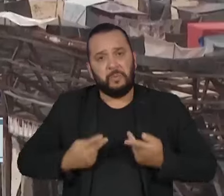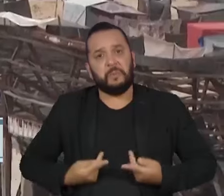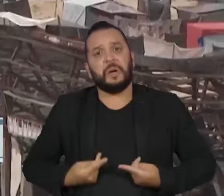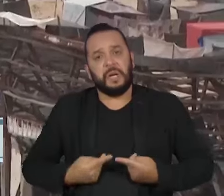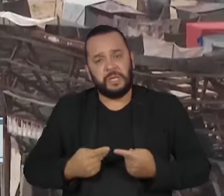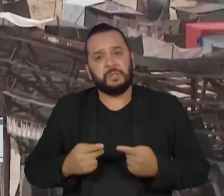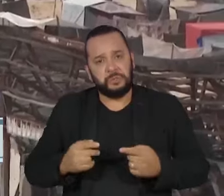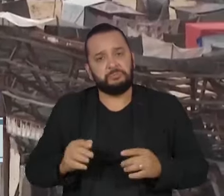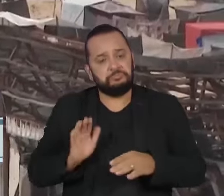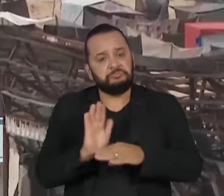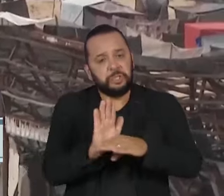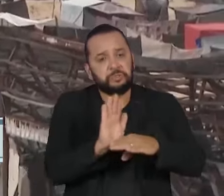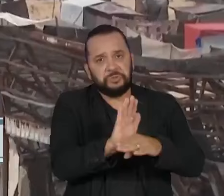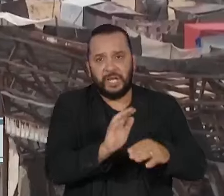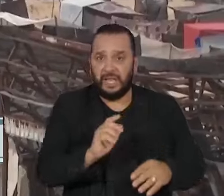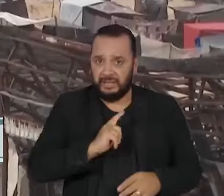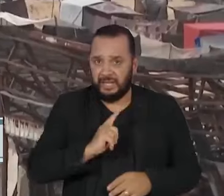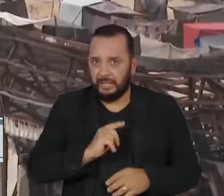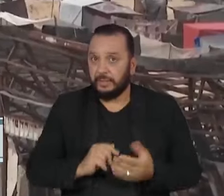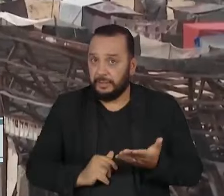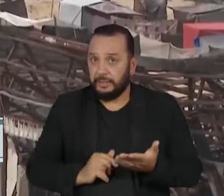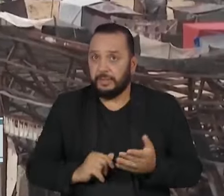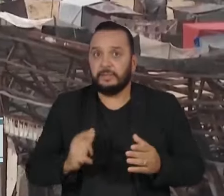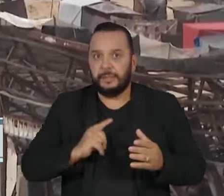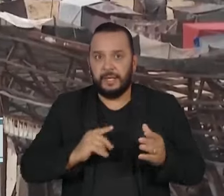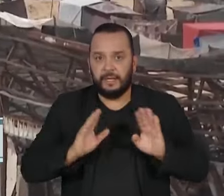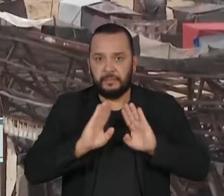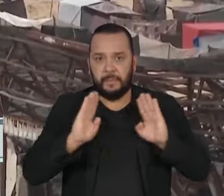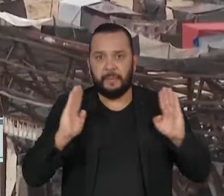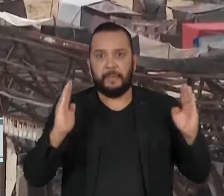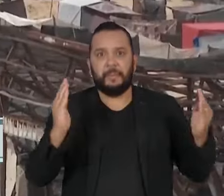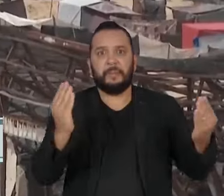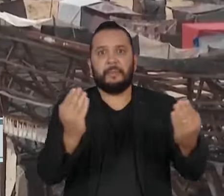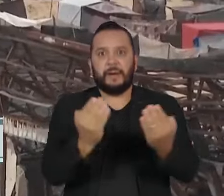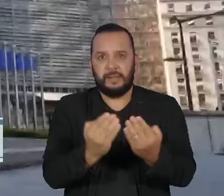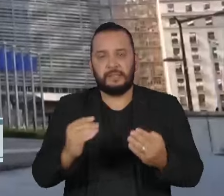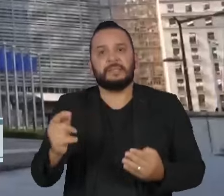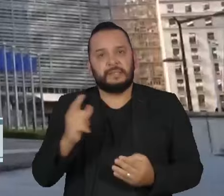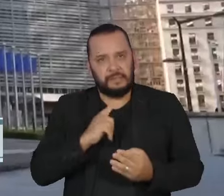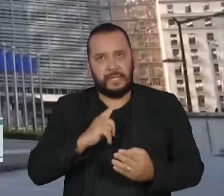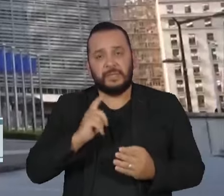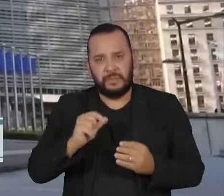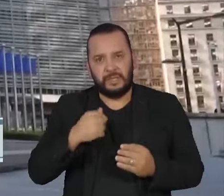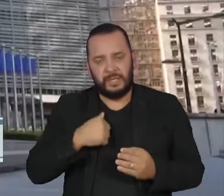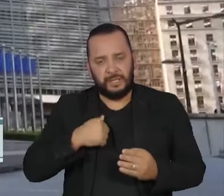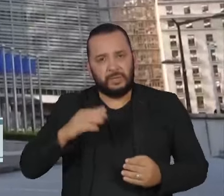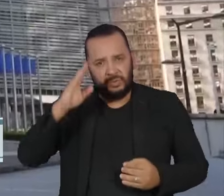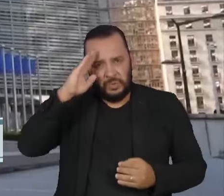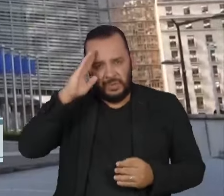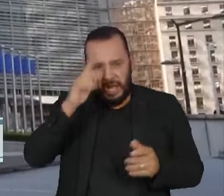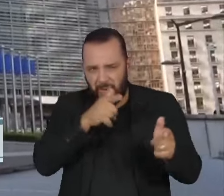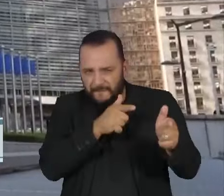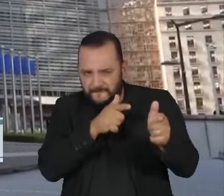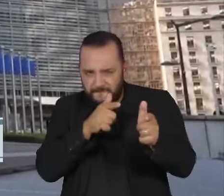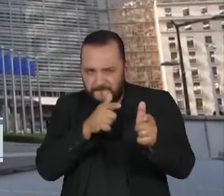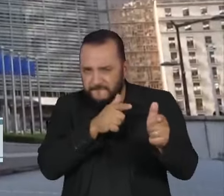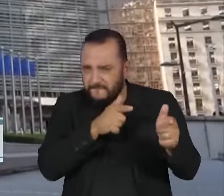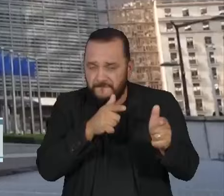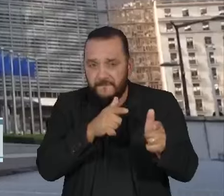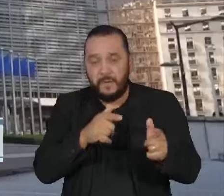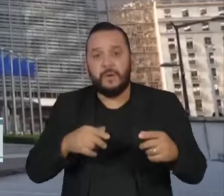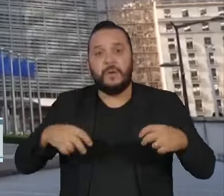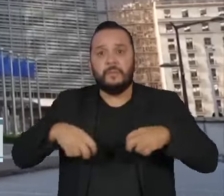que são bolsões onde a população vive cercada e na mira dos soldados. Em Bruxelas, mais de 200